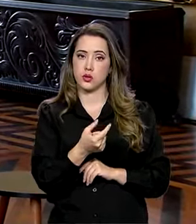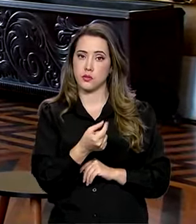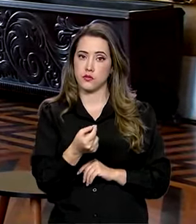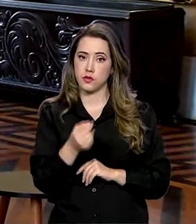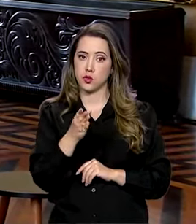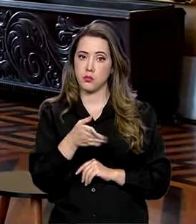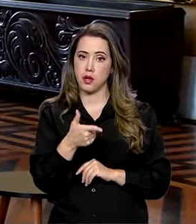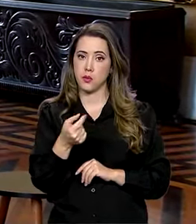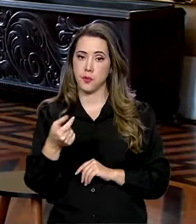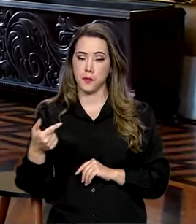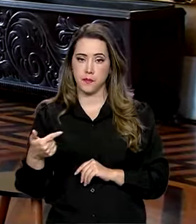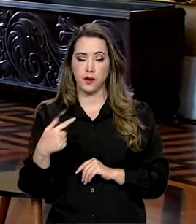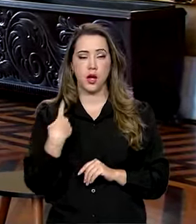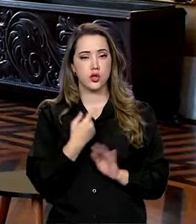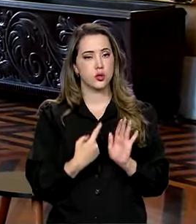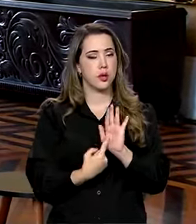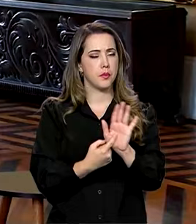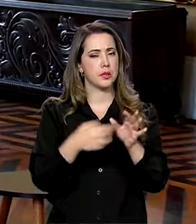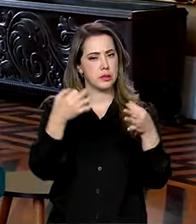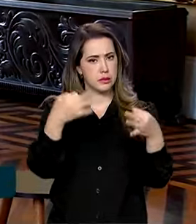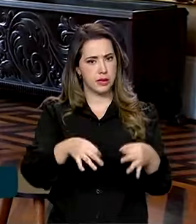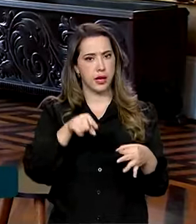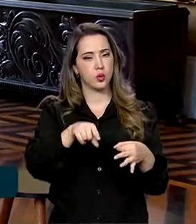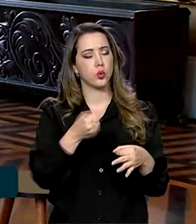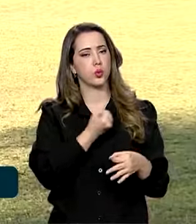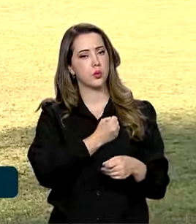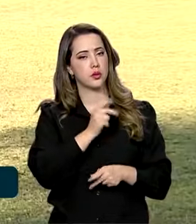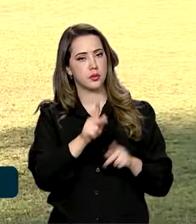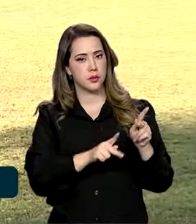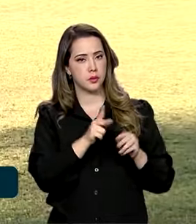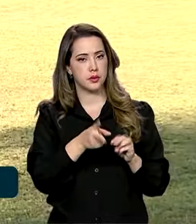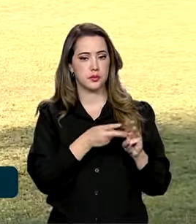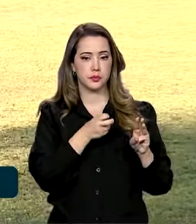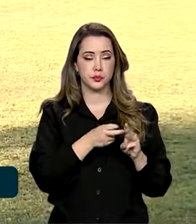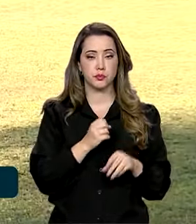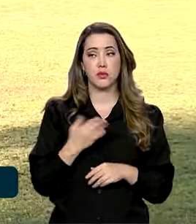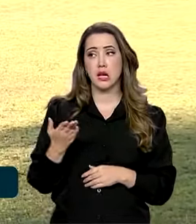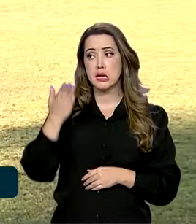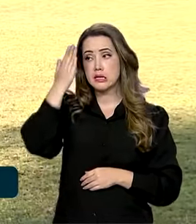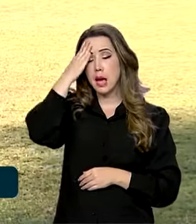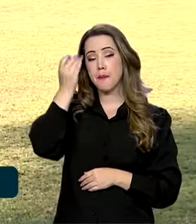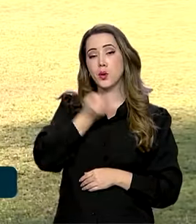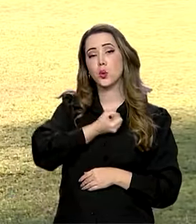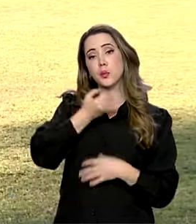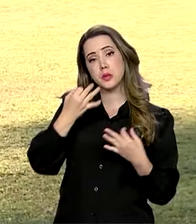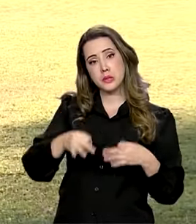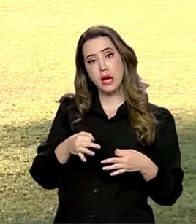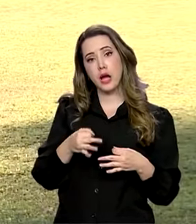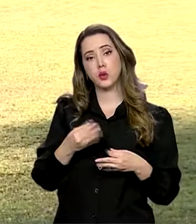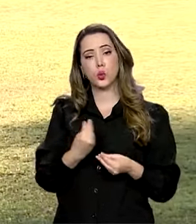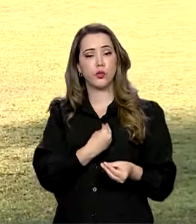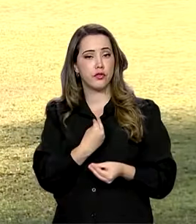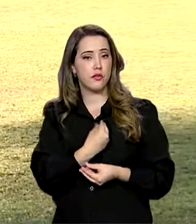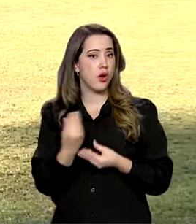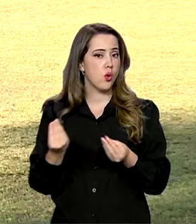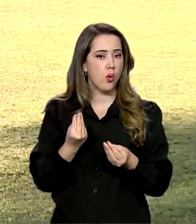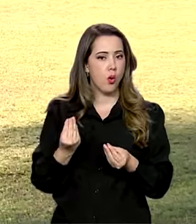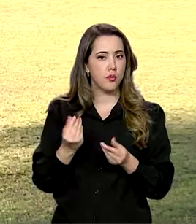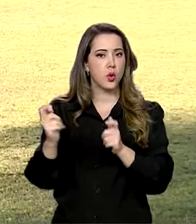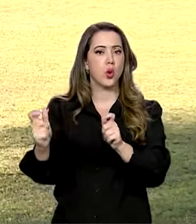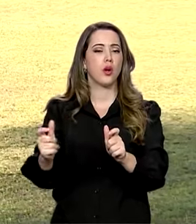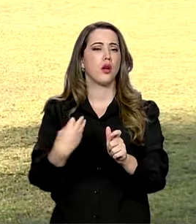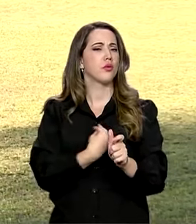atualizado da população indígena do país. Saber quantos são, onde estão, como vivem. O censo